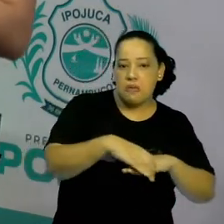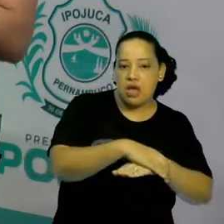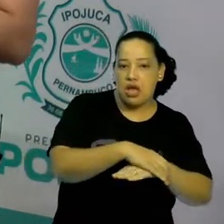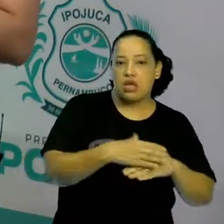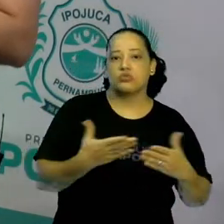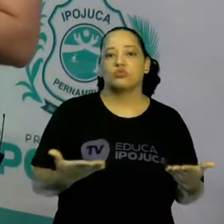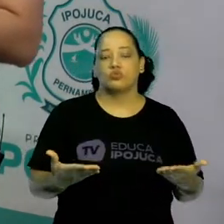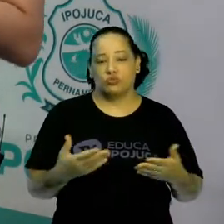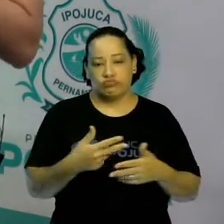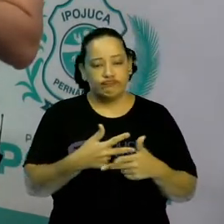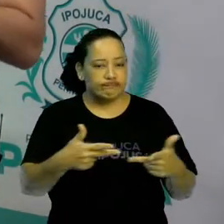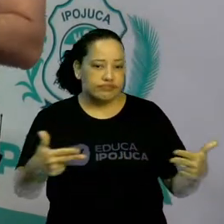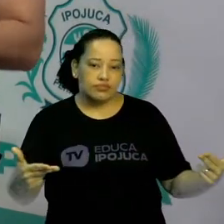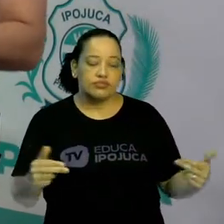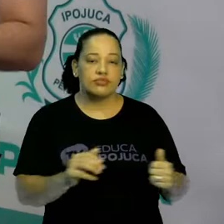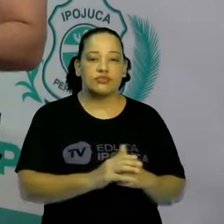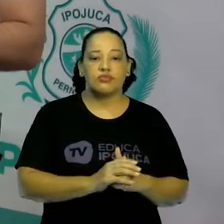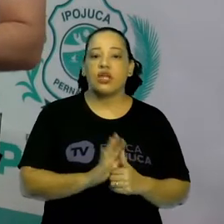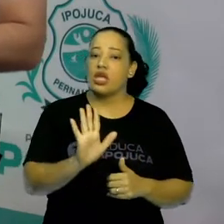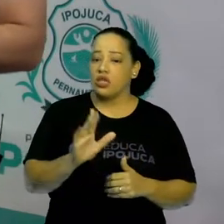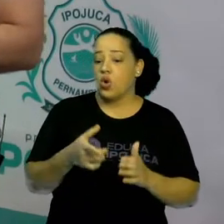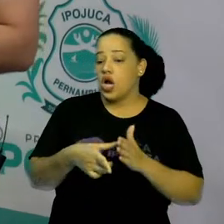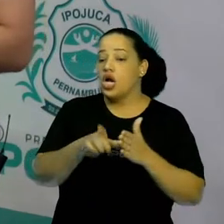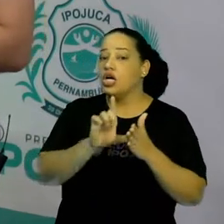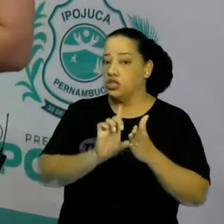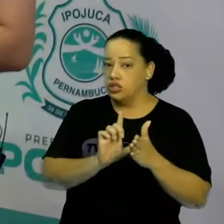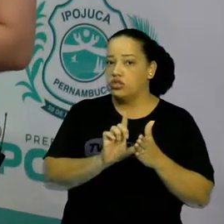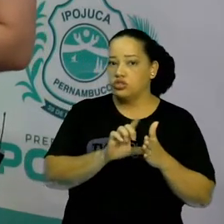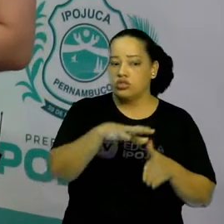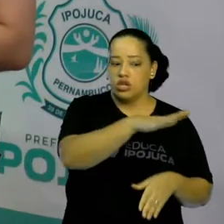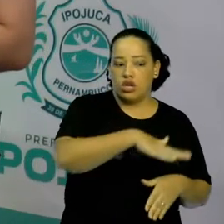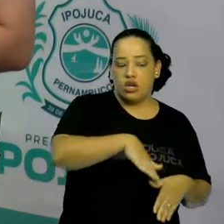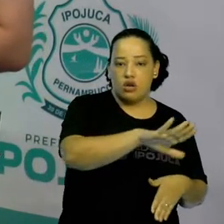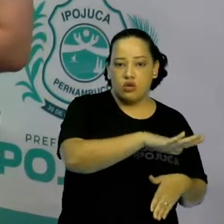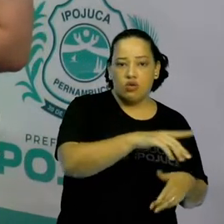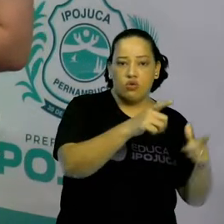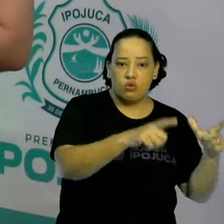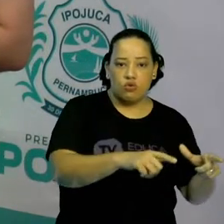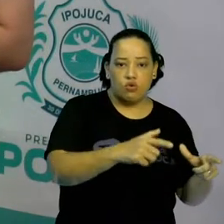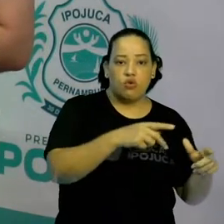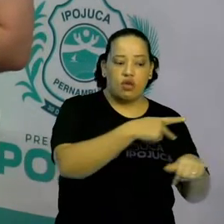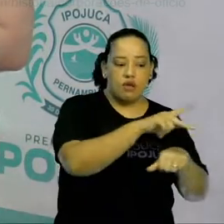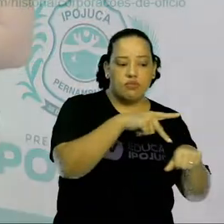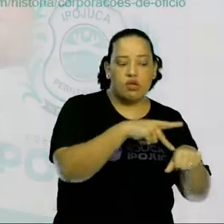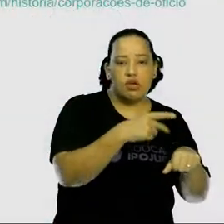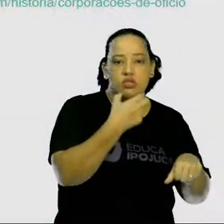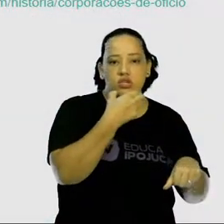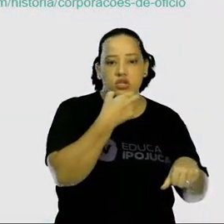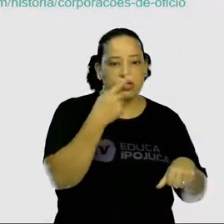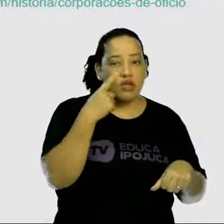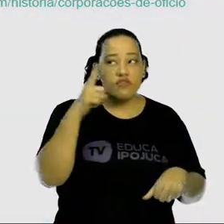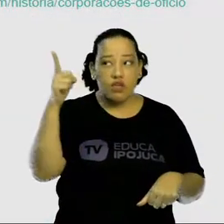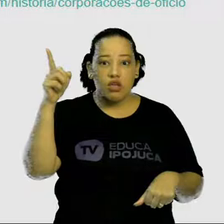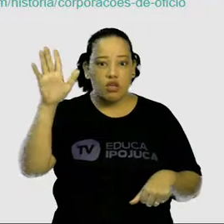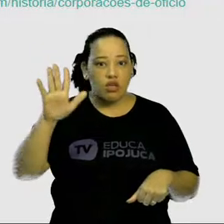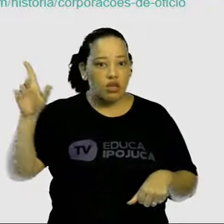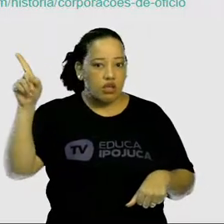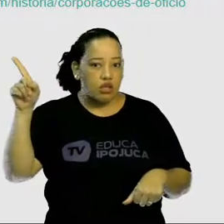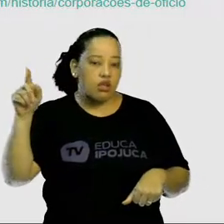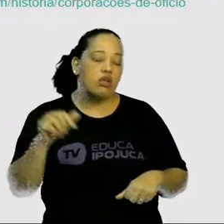Então antes da Revolução Industrial, a Inglaterra, que está ali marcada no mapa, não é? Na Europa. A